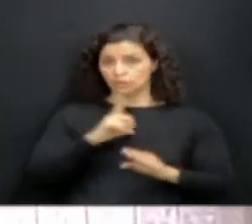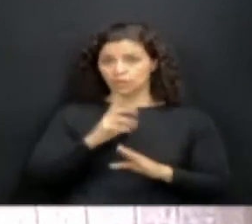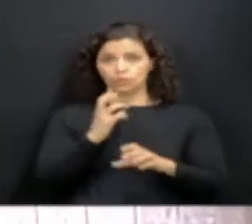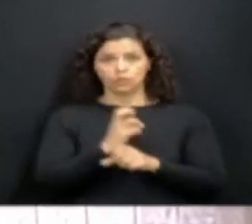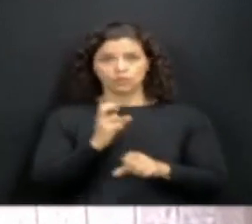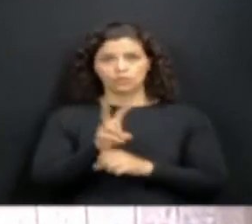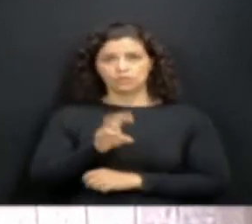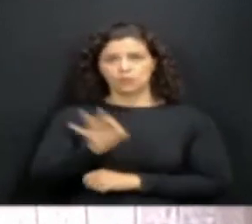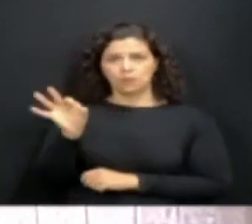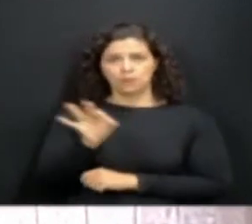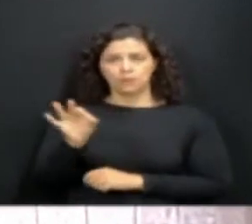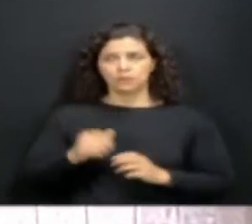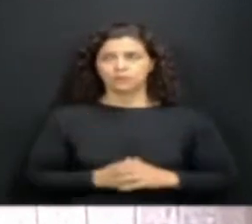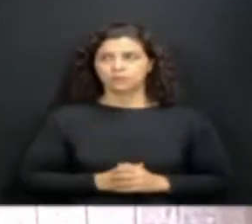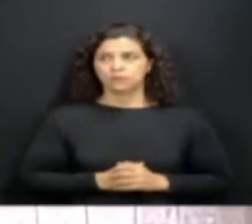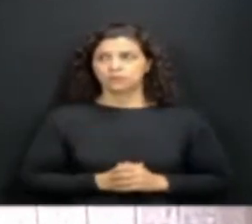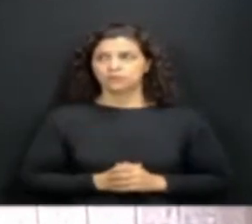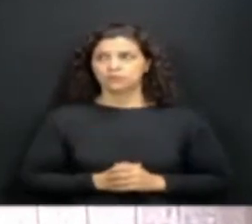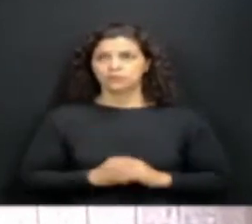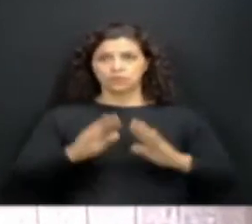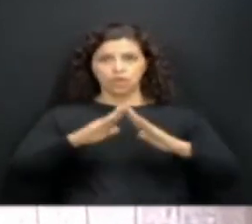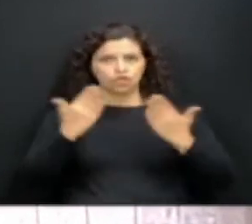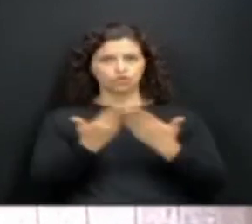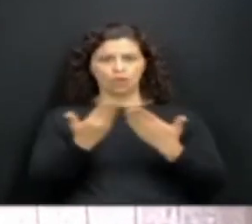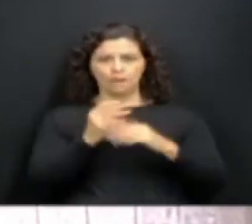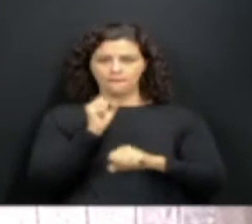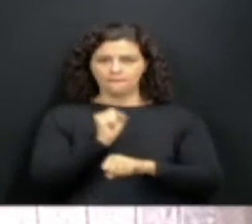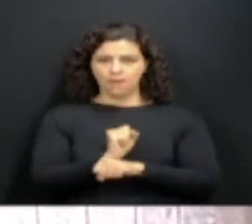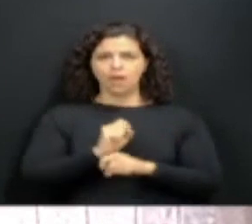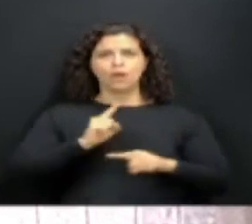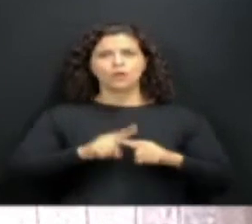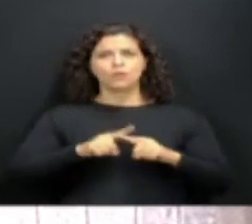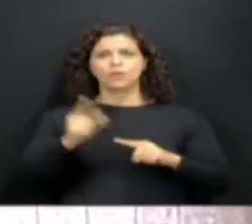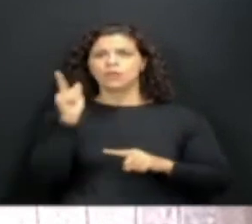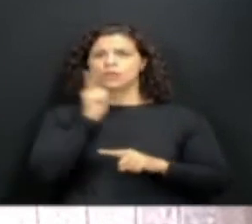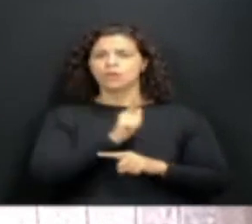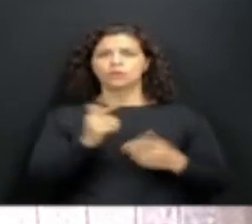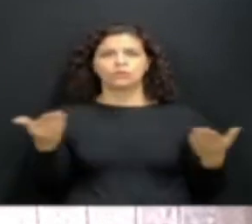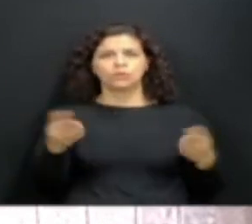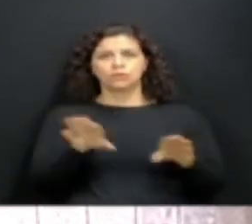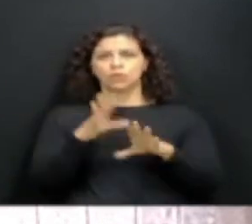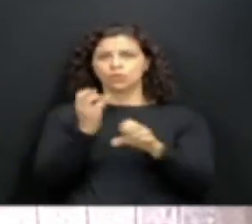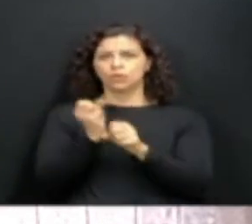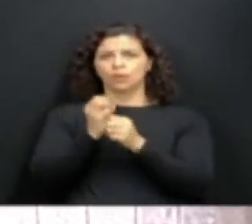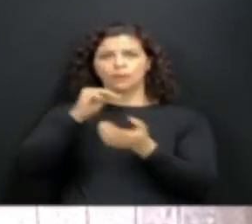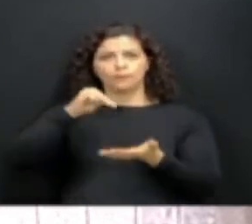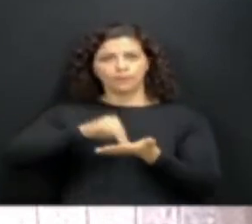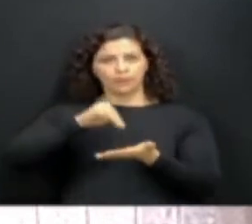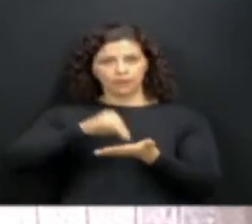50% dos seus colégios desativados por não terem conseguido um número mínimo